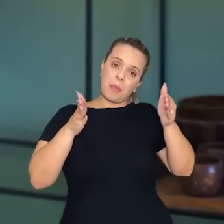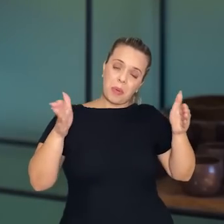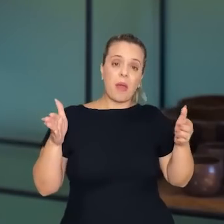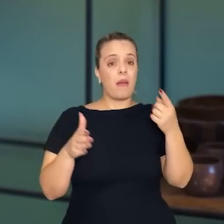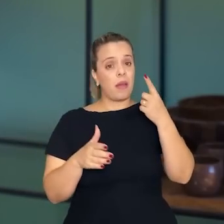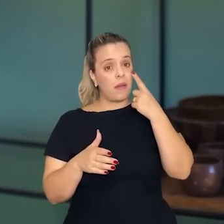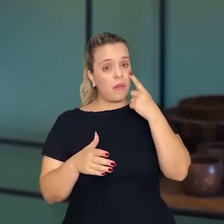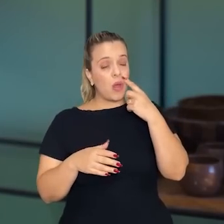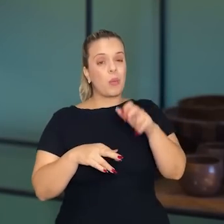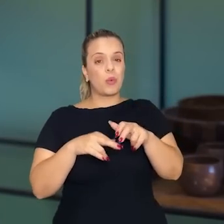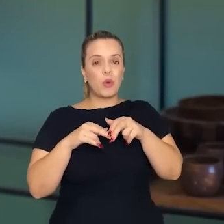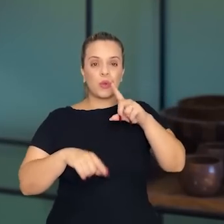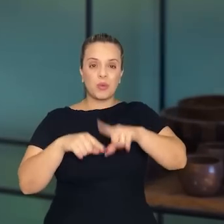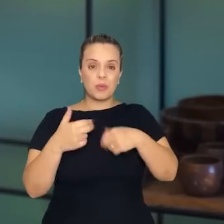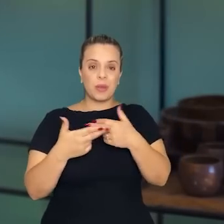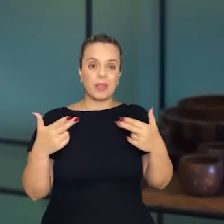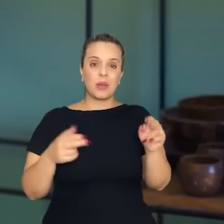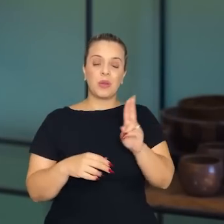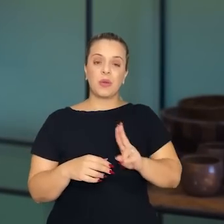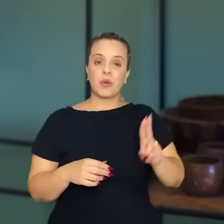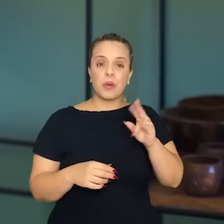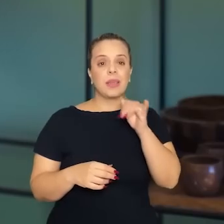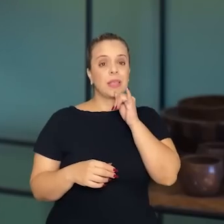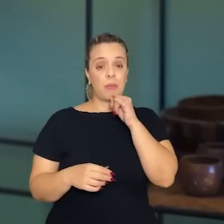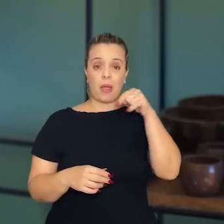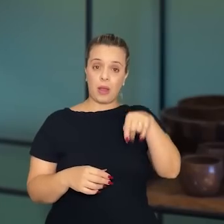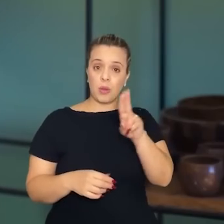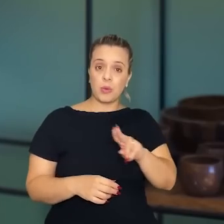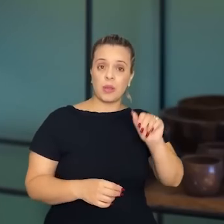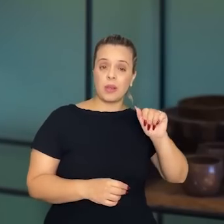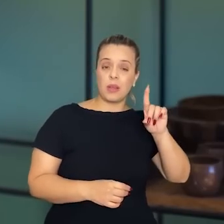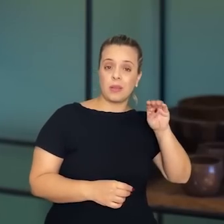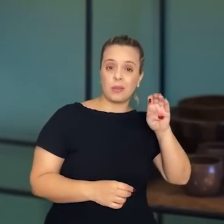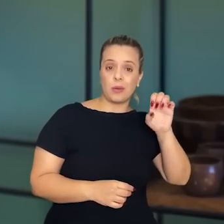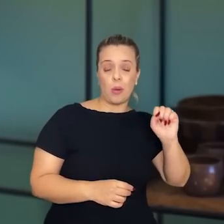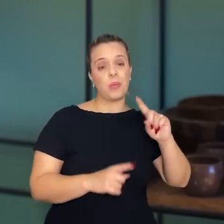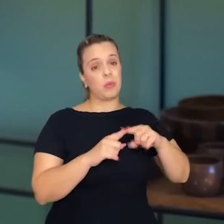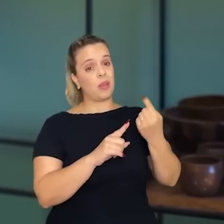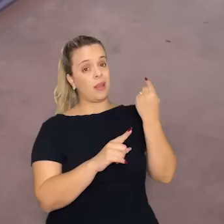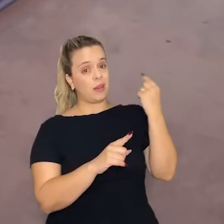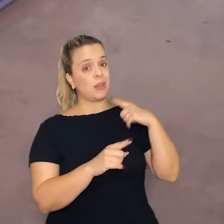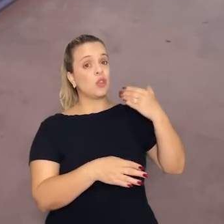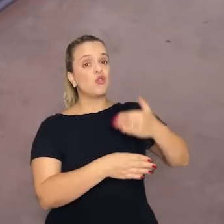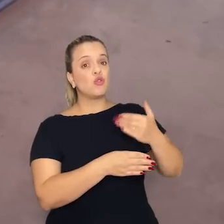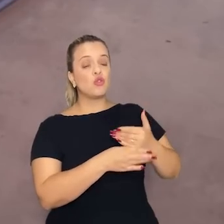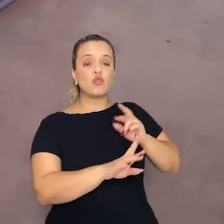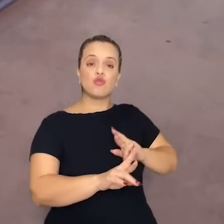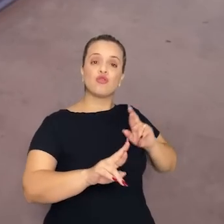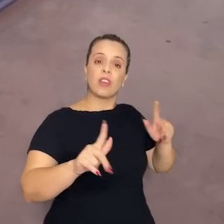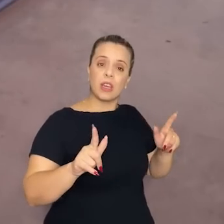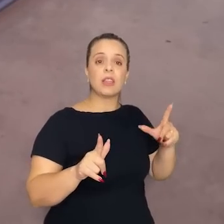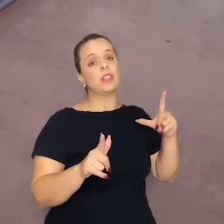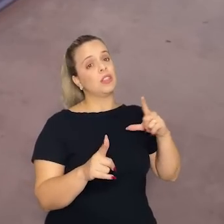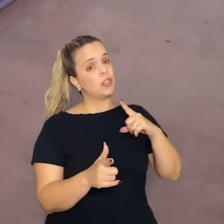vê pelo tipo de material que é utilizado. Aqui todinho de adobe, ali atrás já tem tijolão, eu tenho até